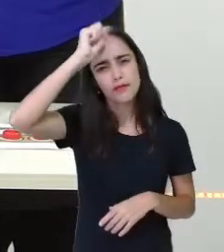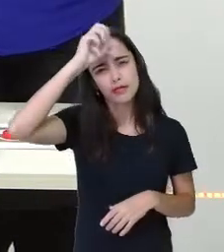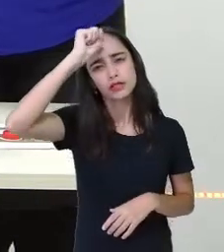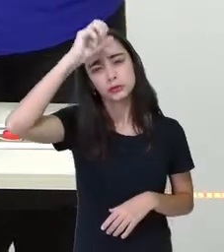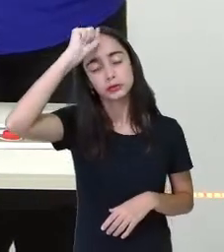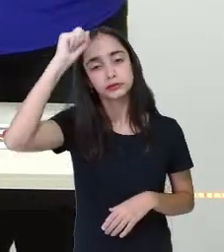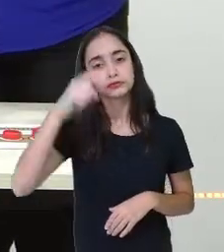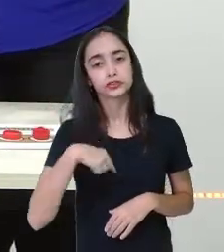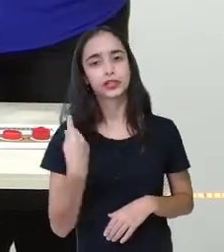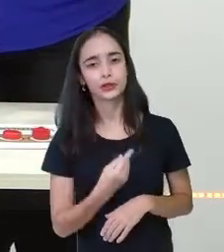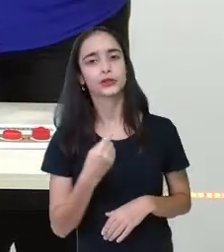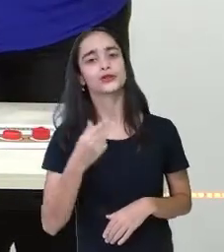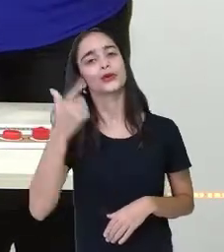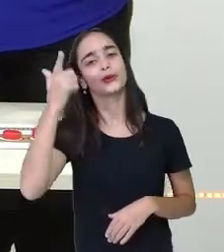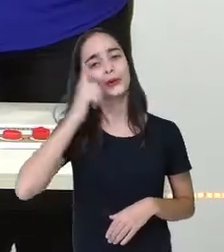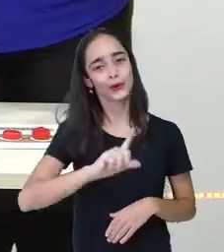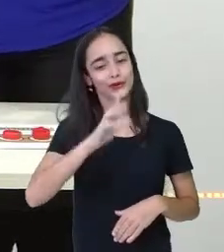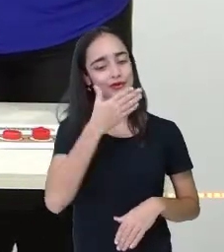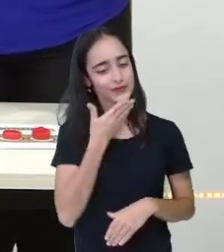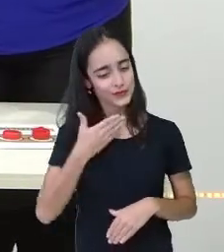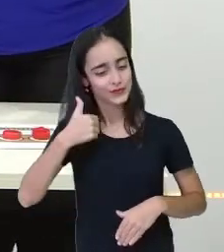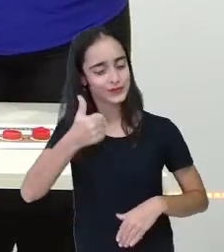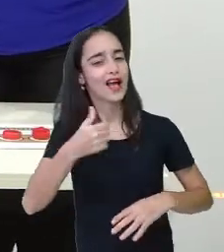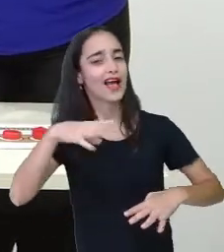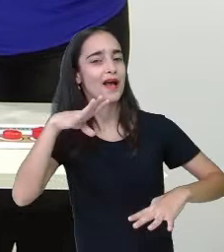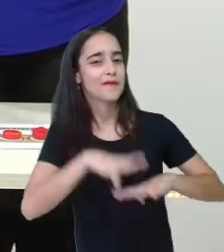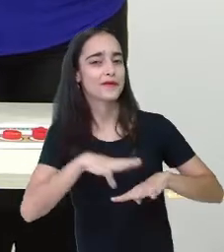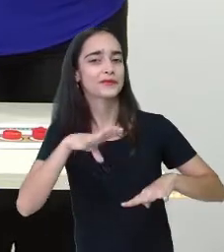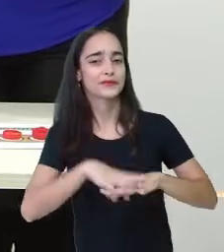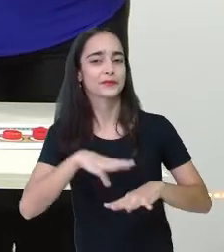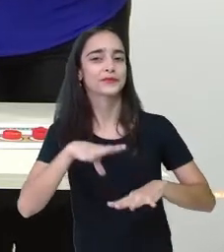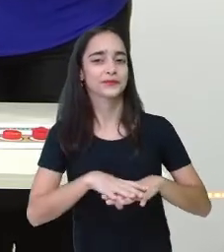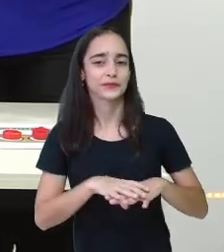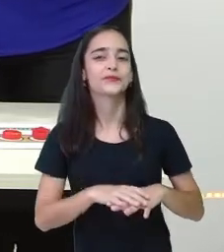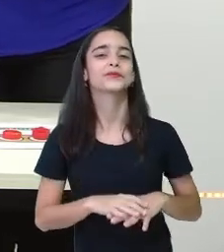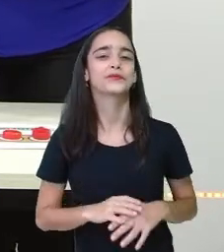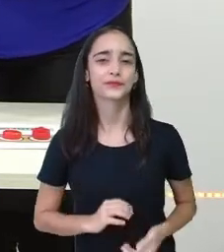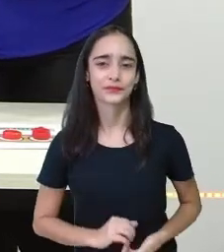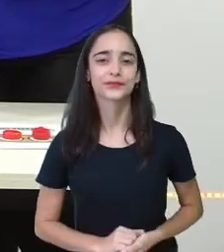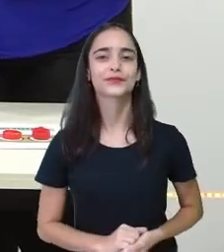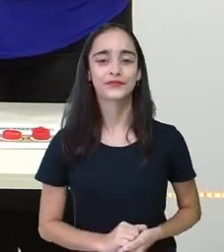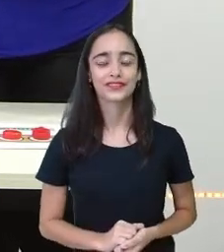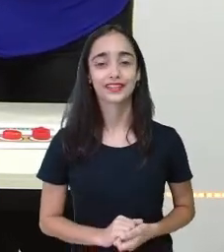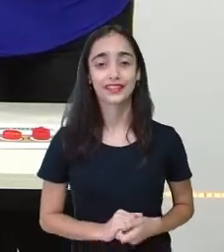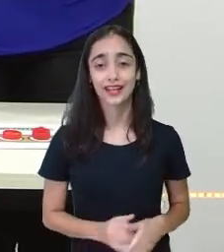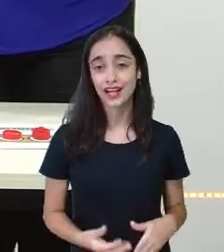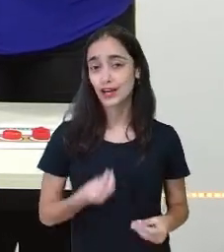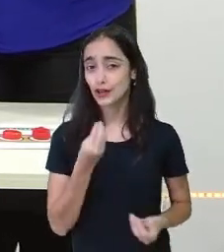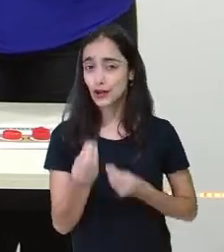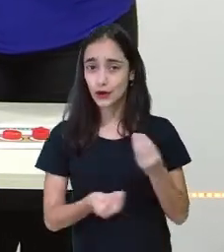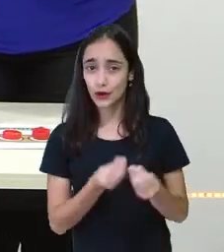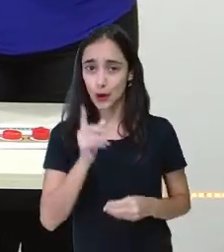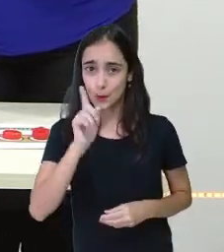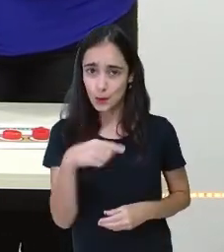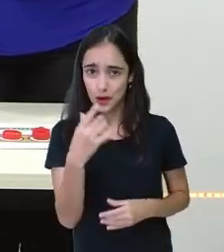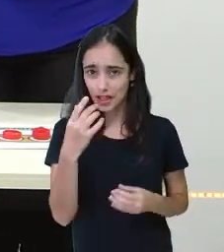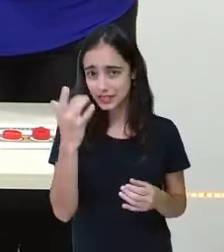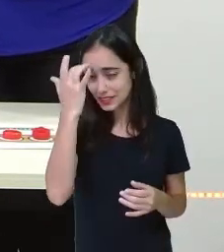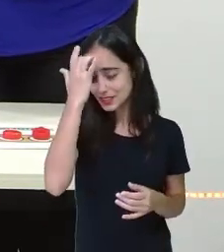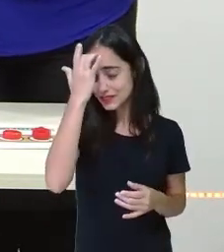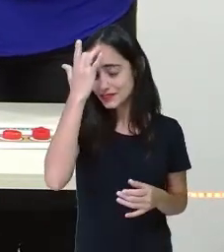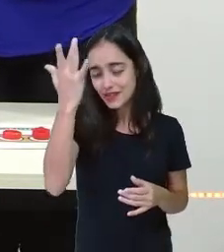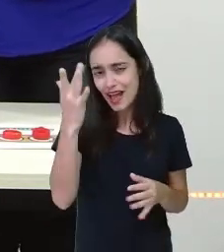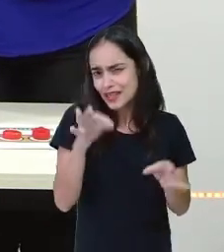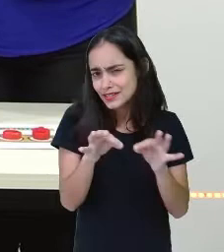vai dominando cada vez mais um pouquinho a matemática. Isso mesmo. E aqui, como são contas pequenininhas, bem simples, né?